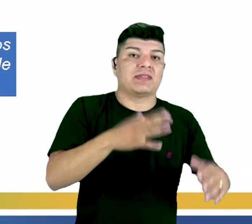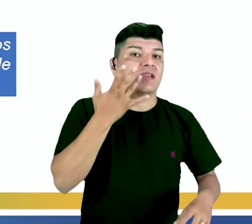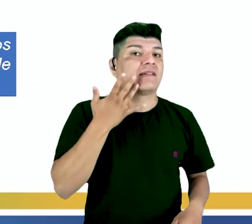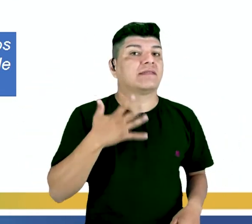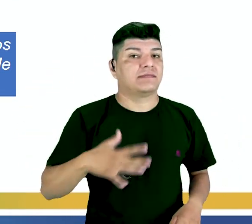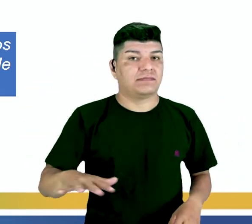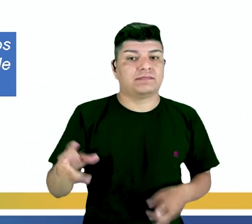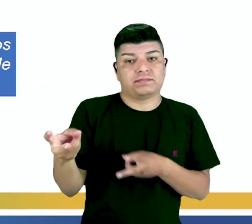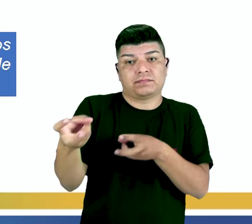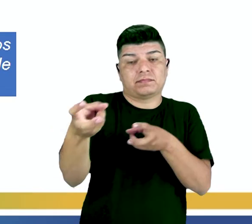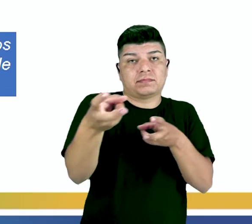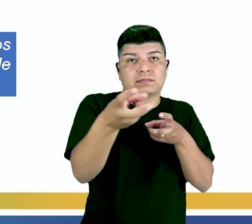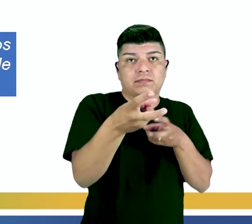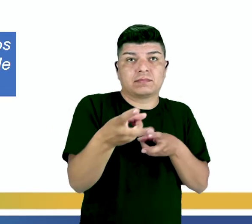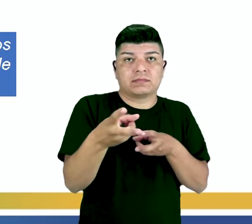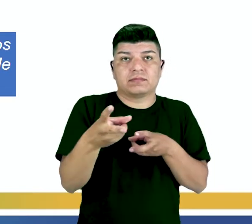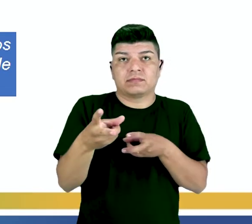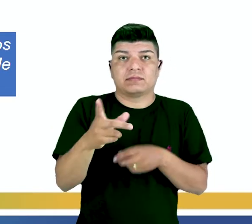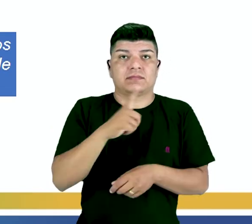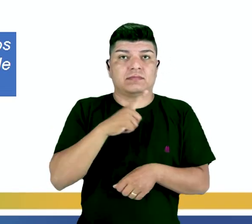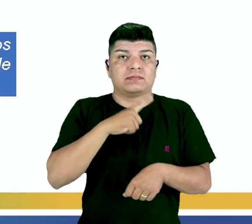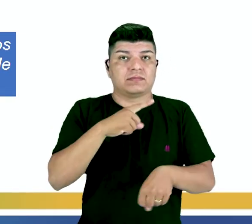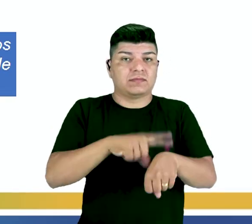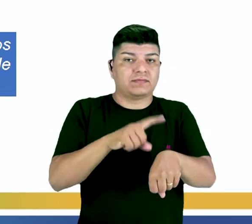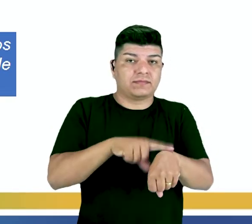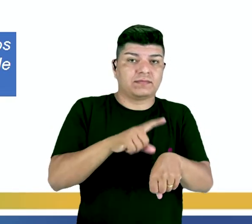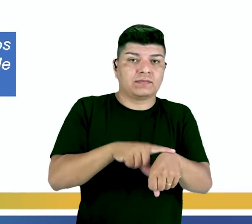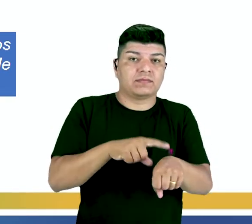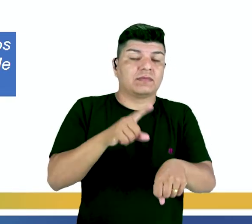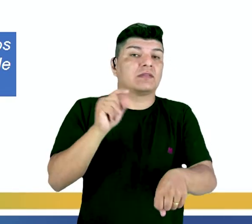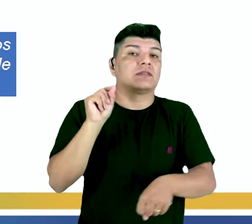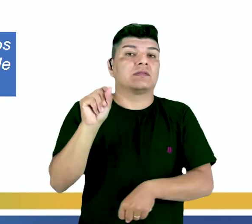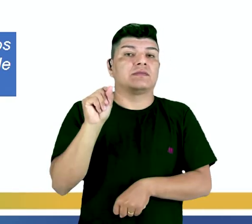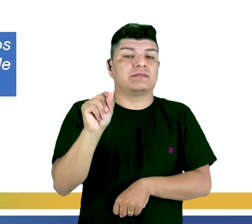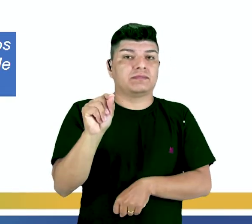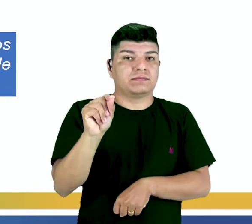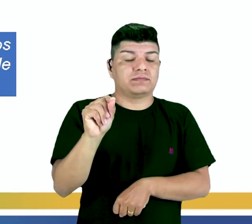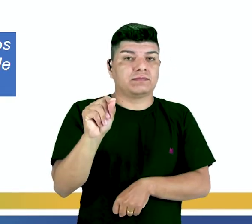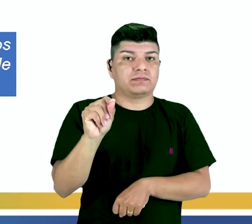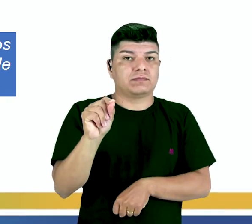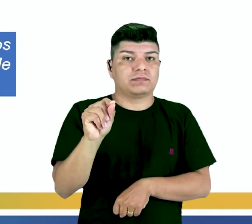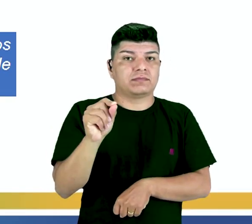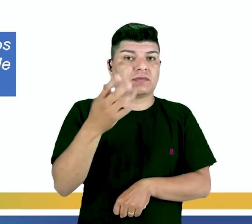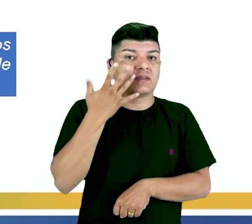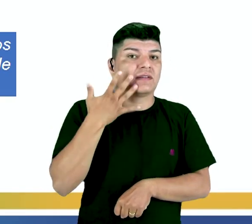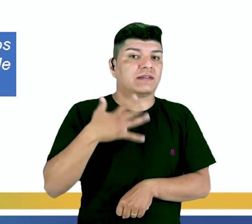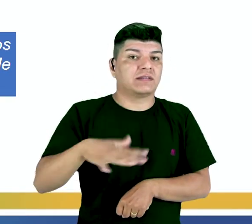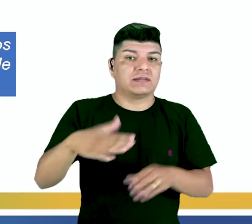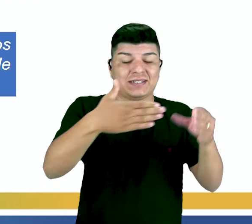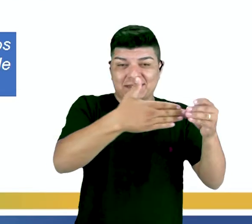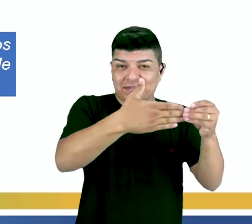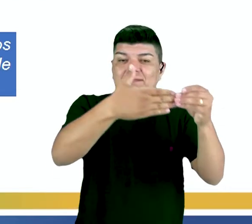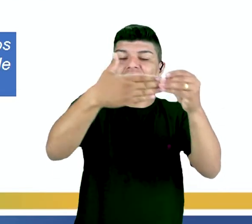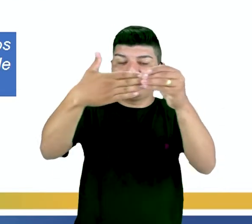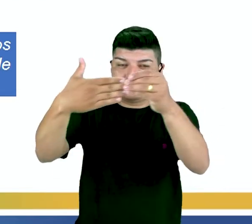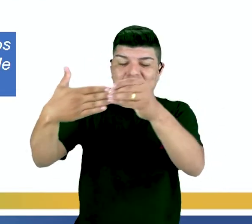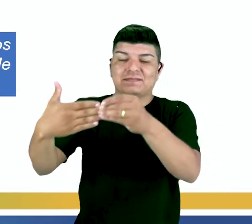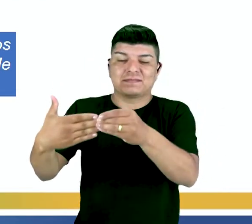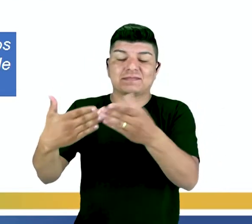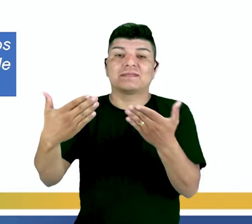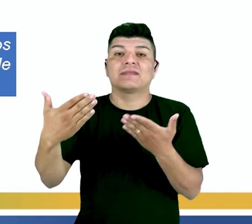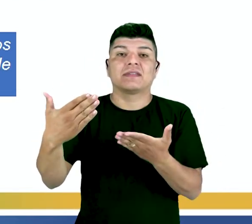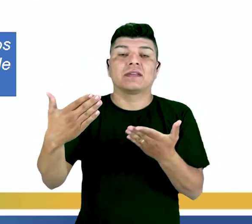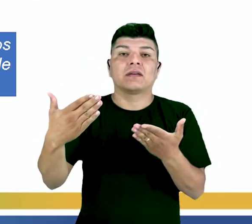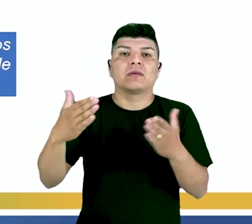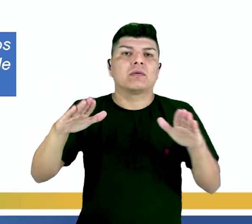temos aí outro demarcador temporal, que expressa o momento em que eles iriam levar as crianças. Era que